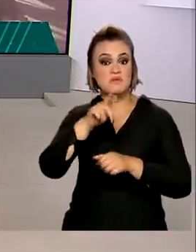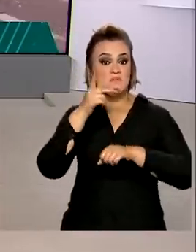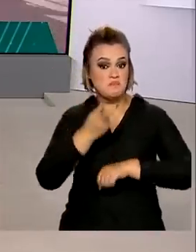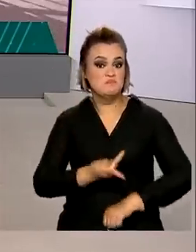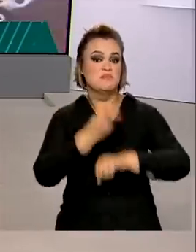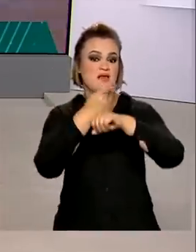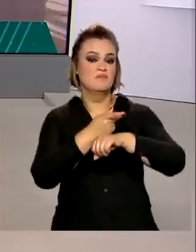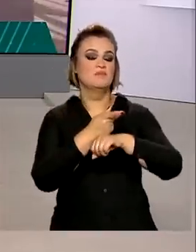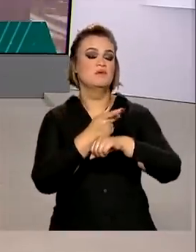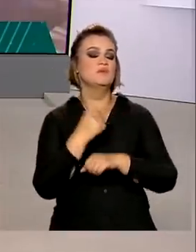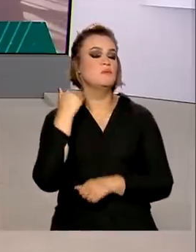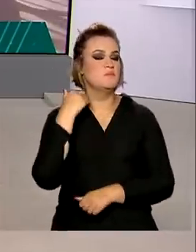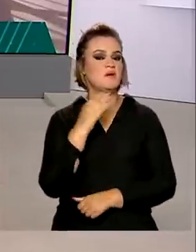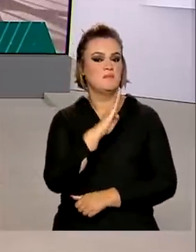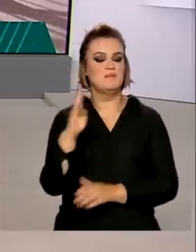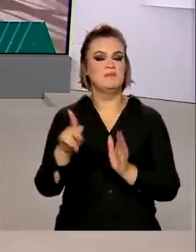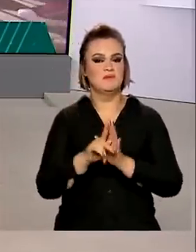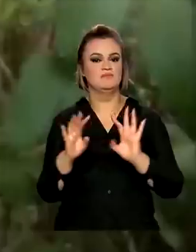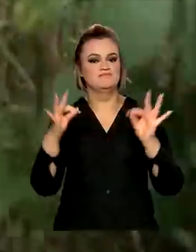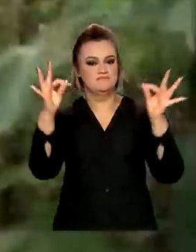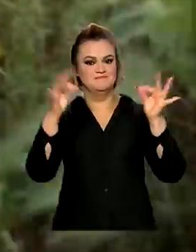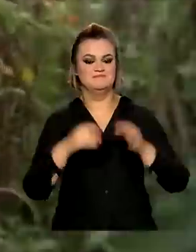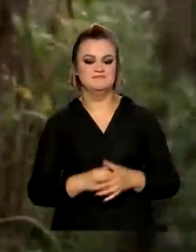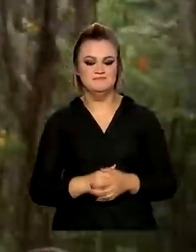Fundação Banco do Brasil de Tecnologia.